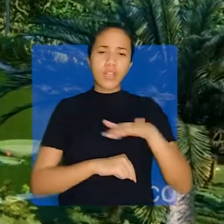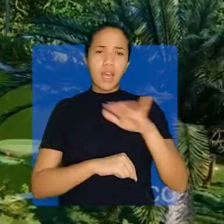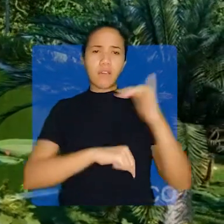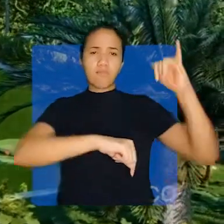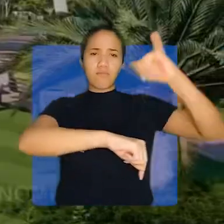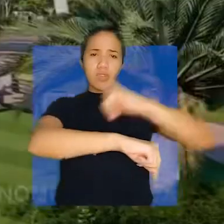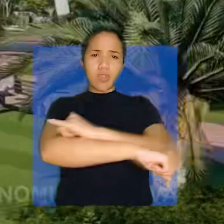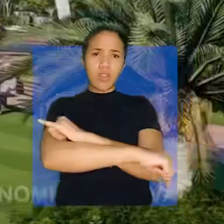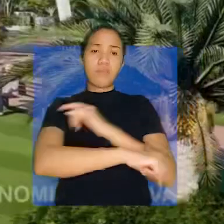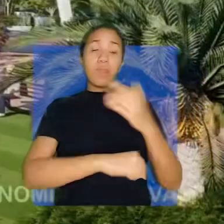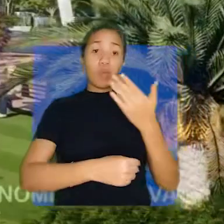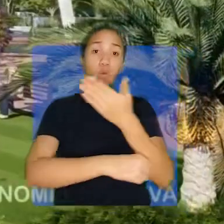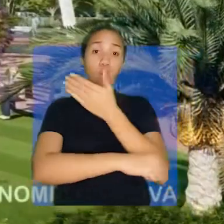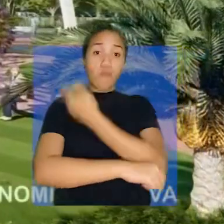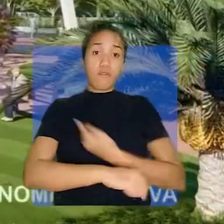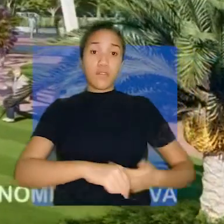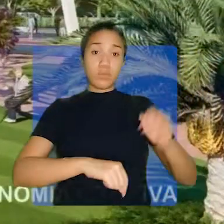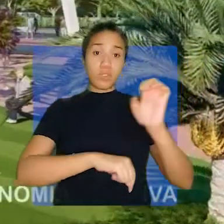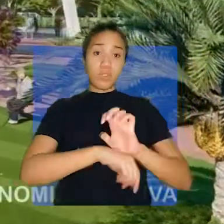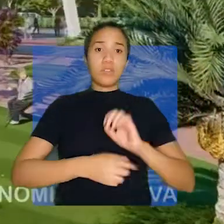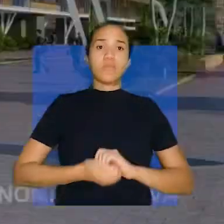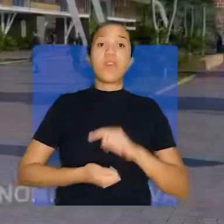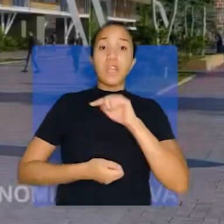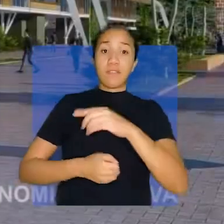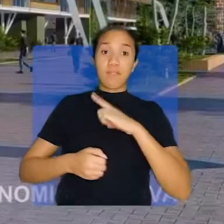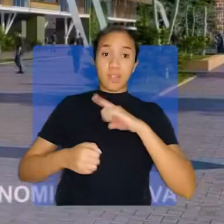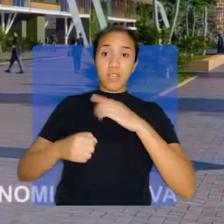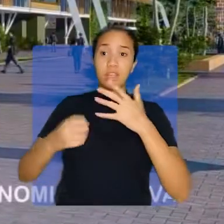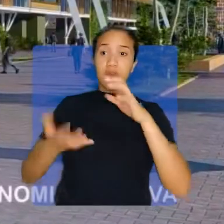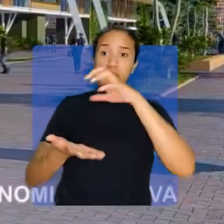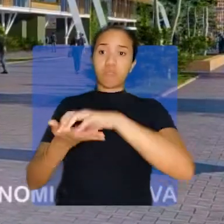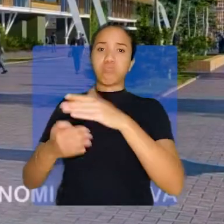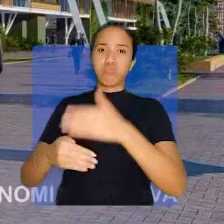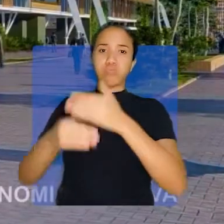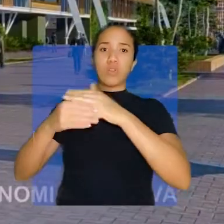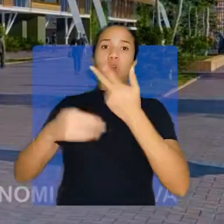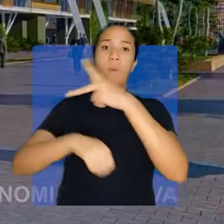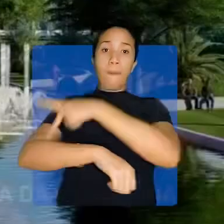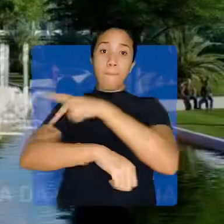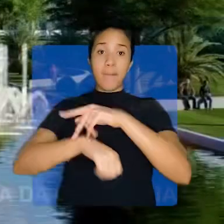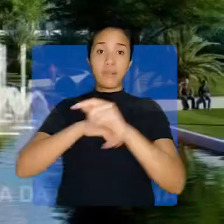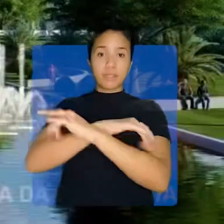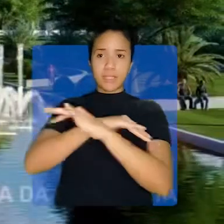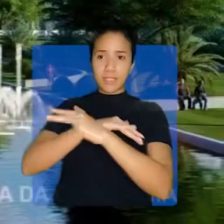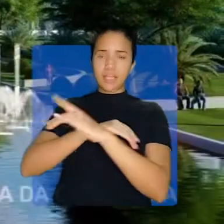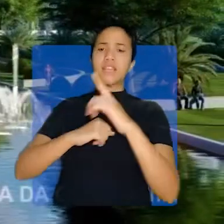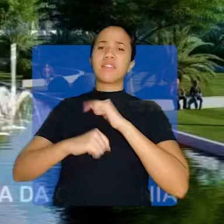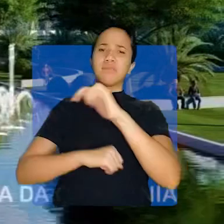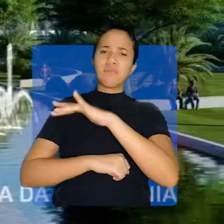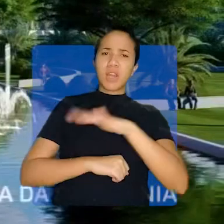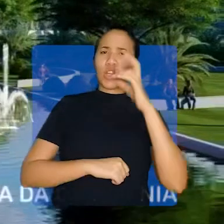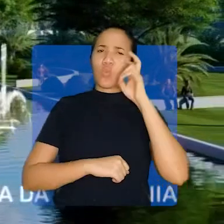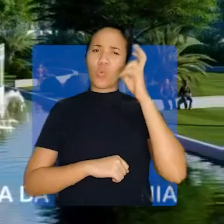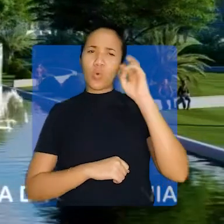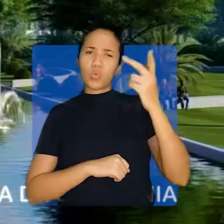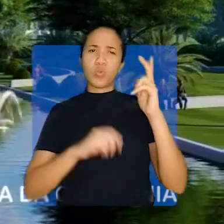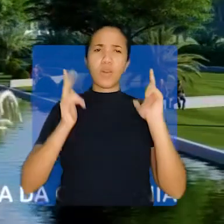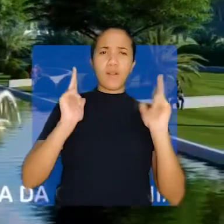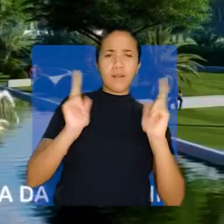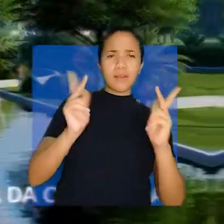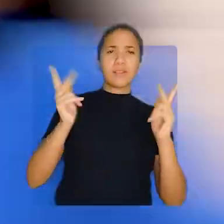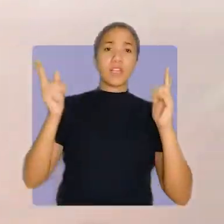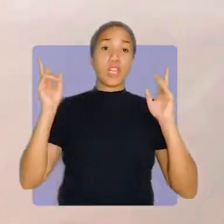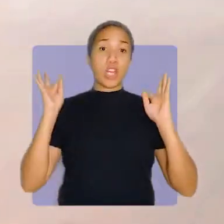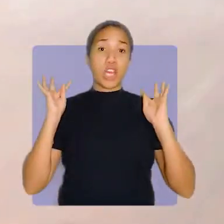Brigadeiro Protássio para o governo do Estado, onde será construído o Parque da Cidade, com espaço de cultura, lazer e